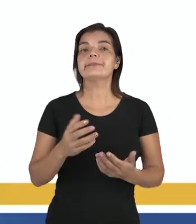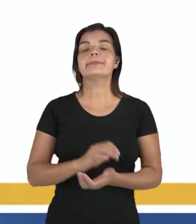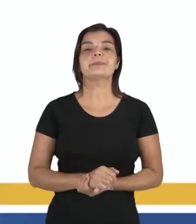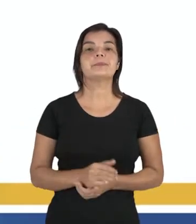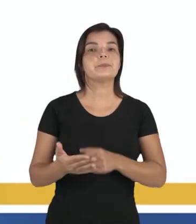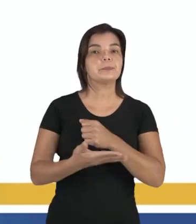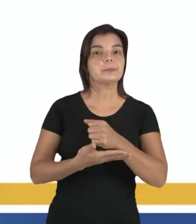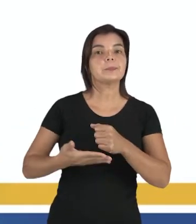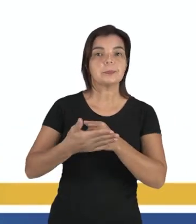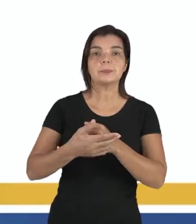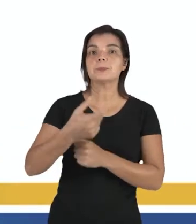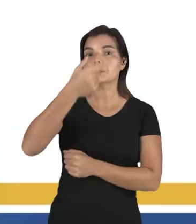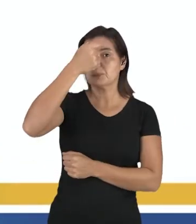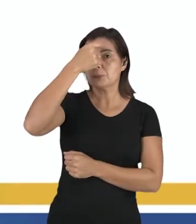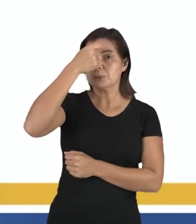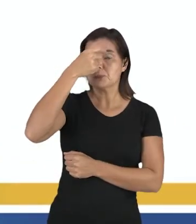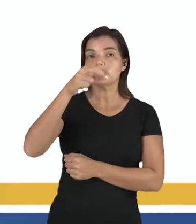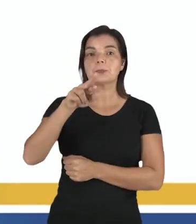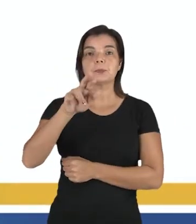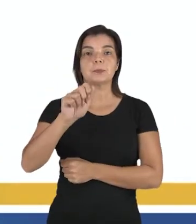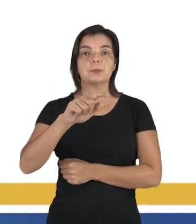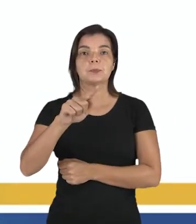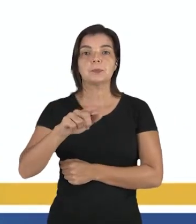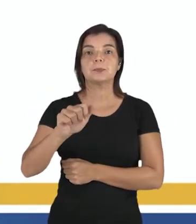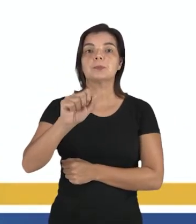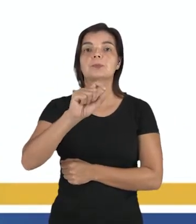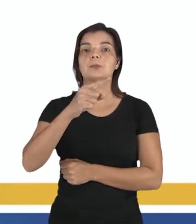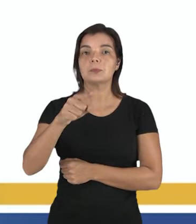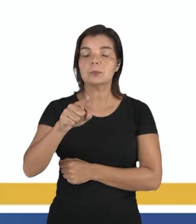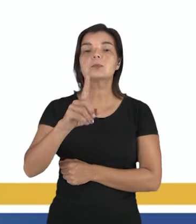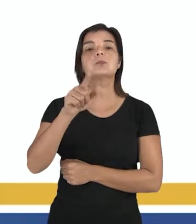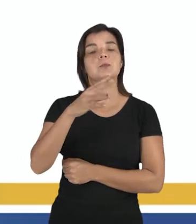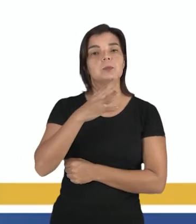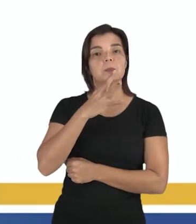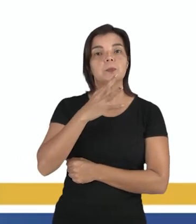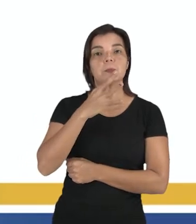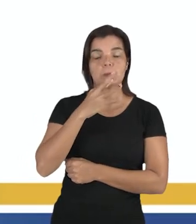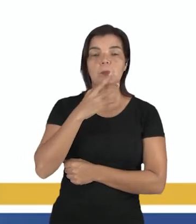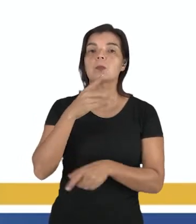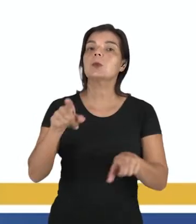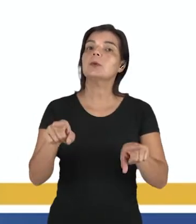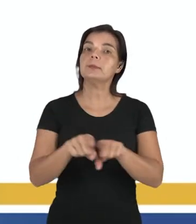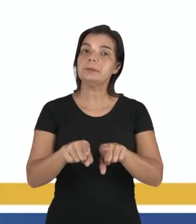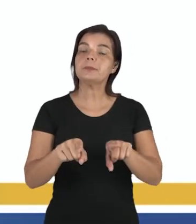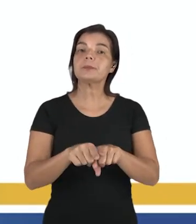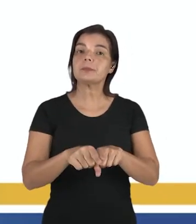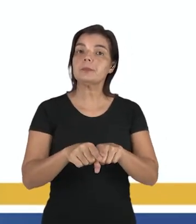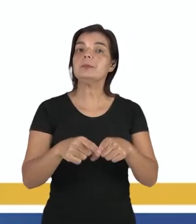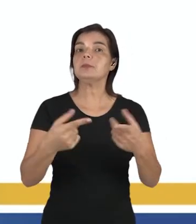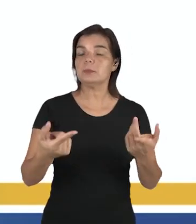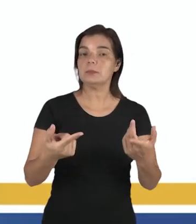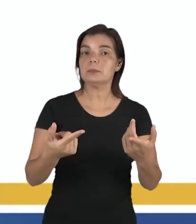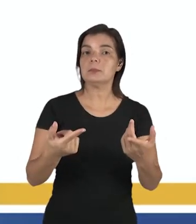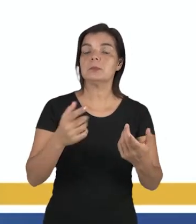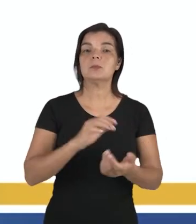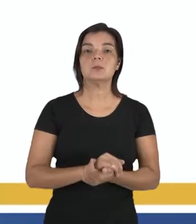Essa base na razão é um conhecimento baseado na razão, mas na